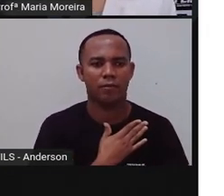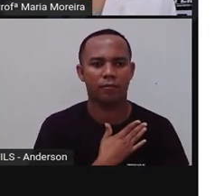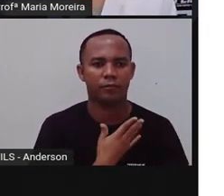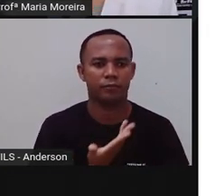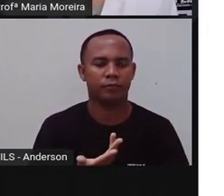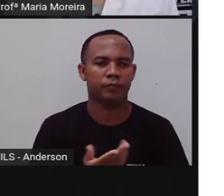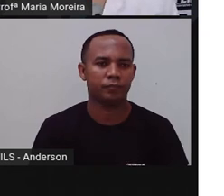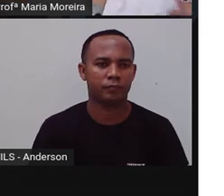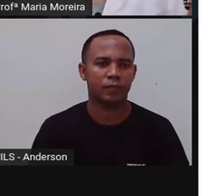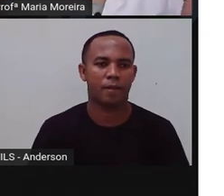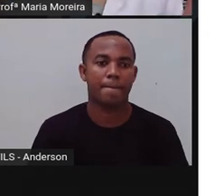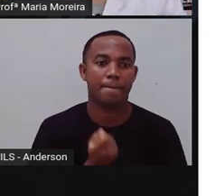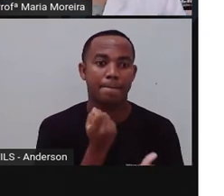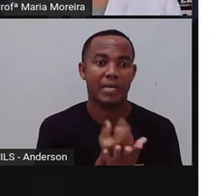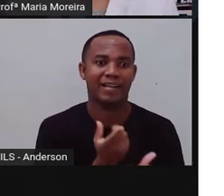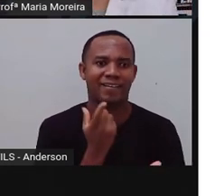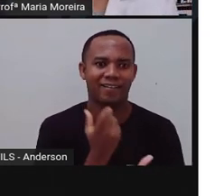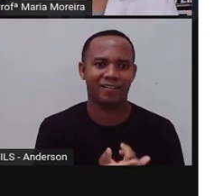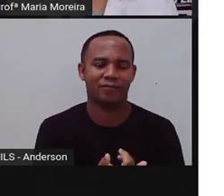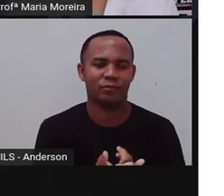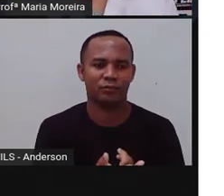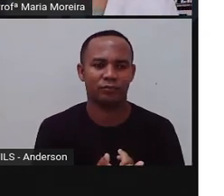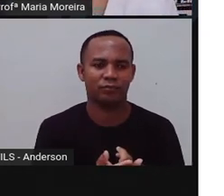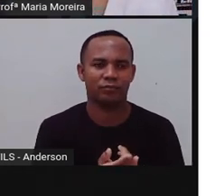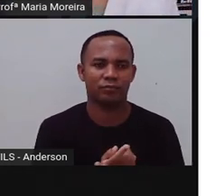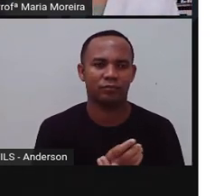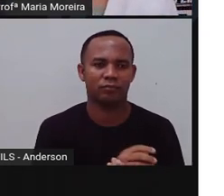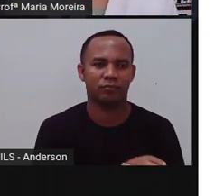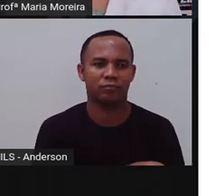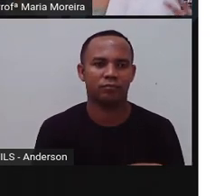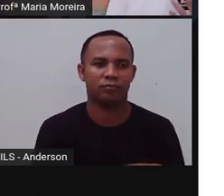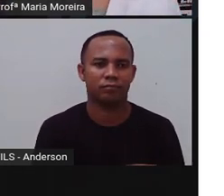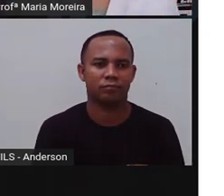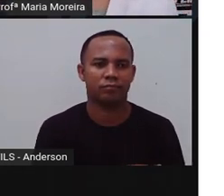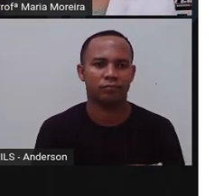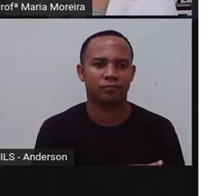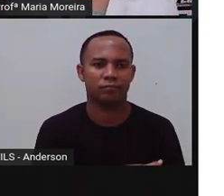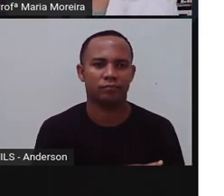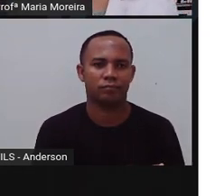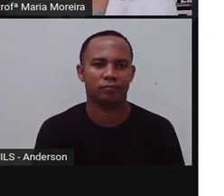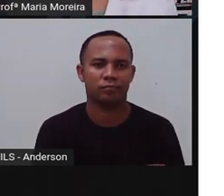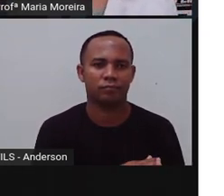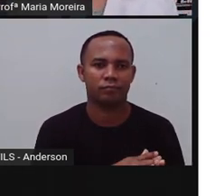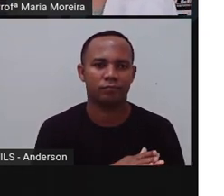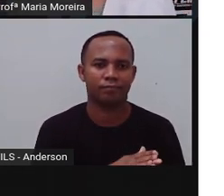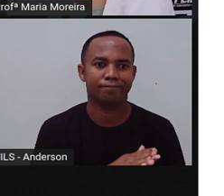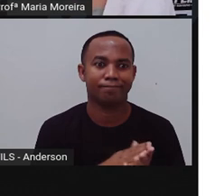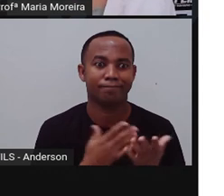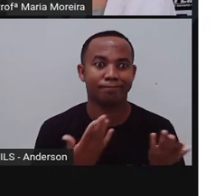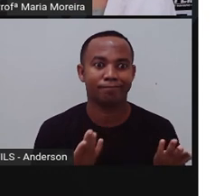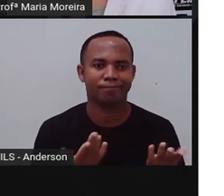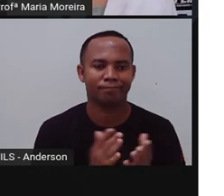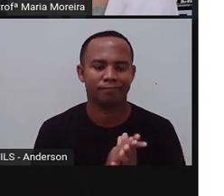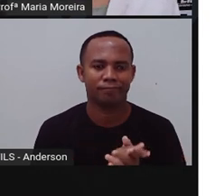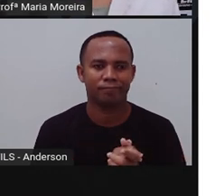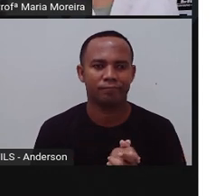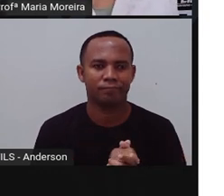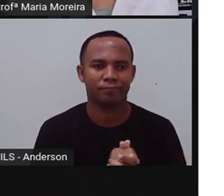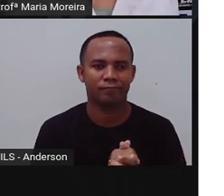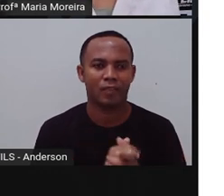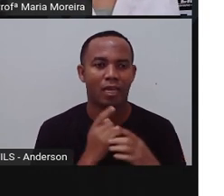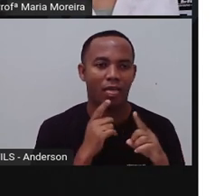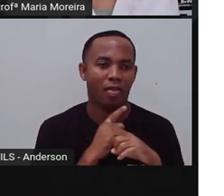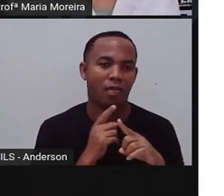empresas. E aí nós pagamos valores elevados por ligações e por um serviço ruim. O que é bem interessante, né? Se